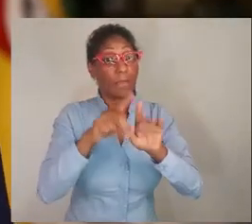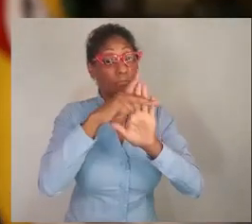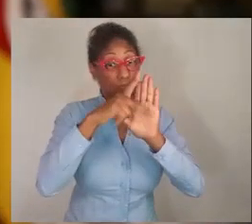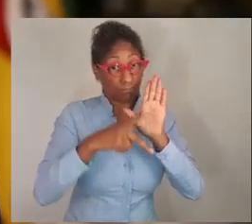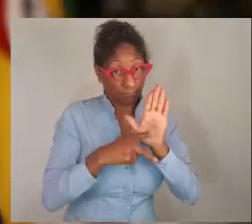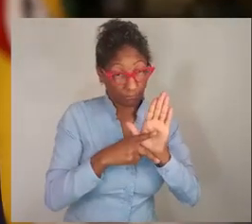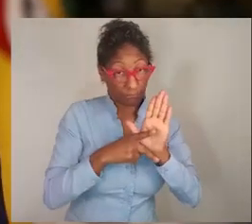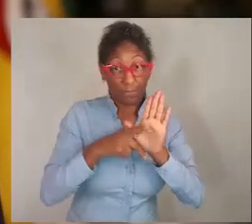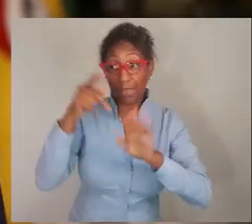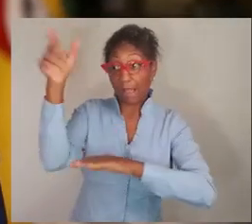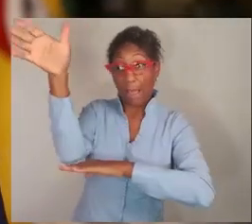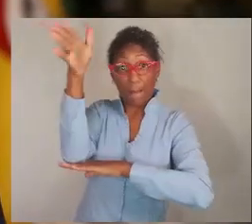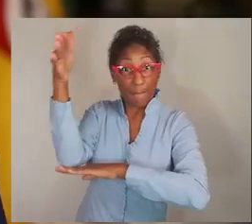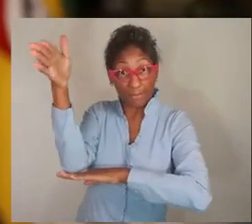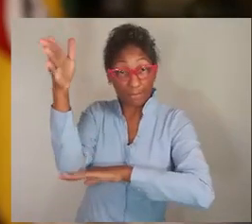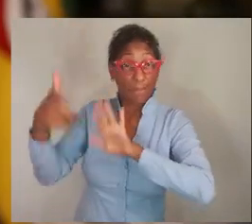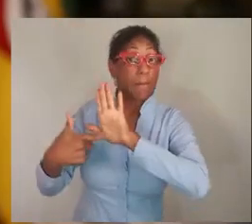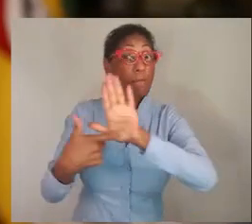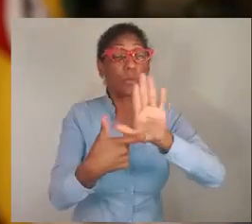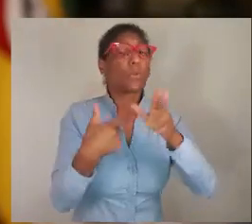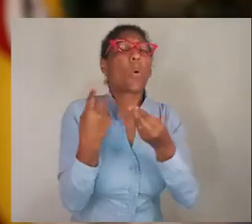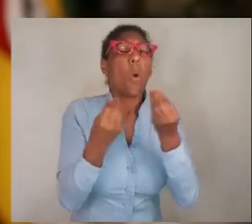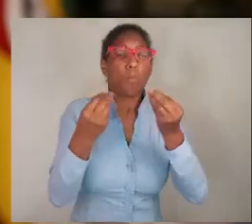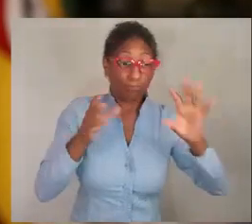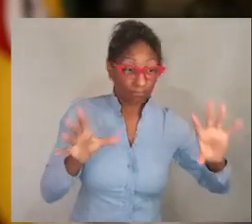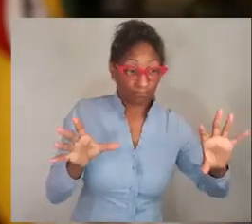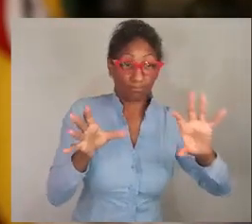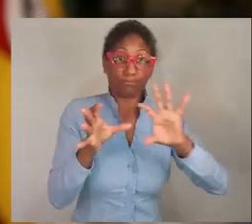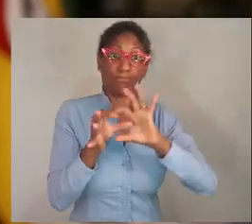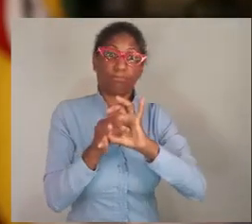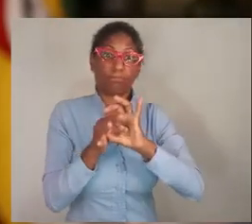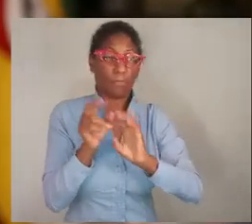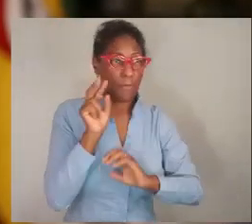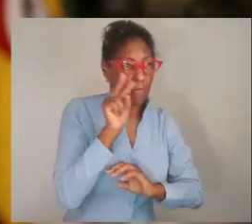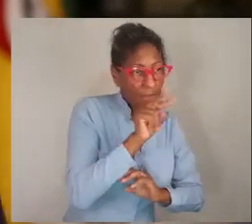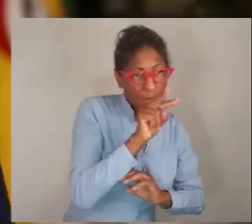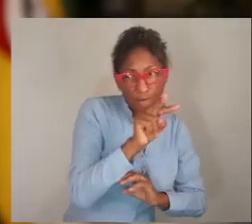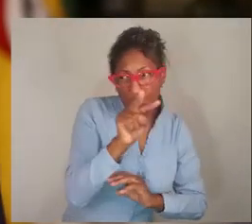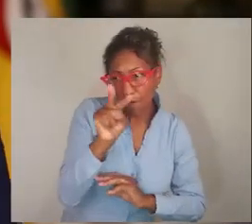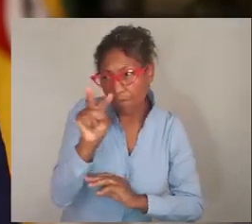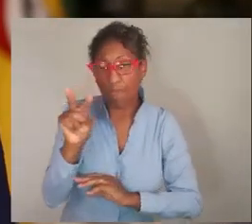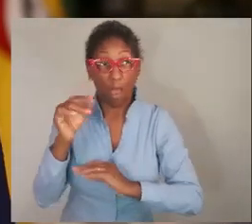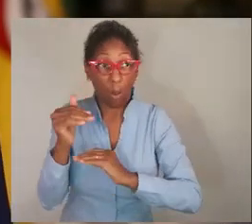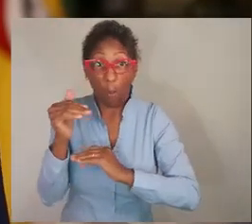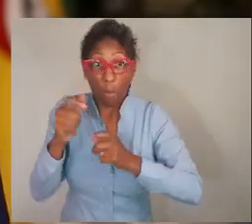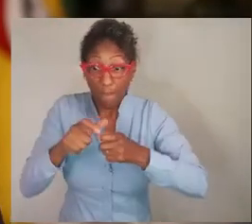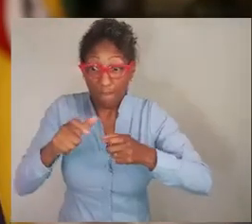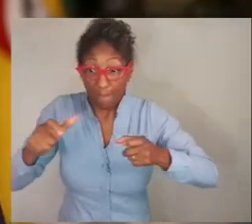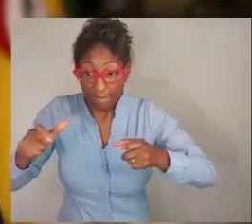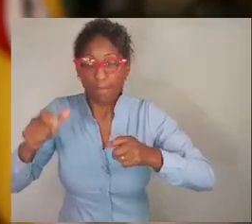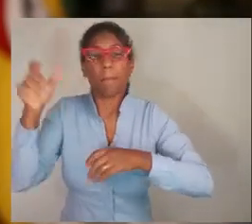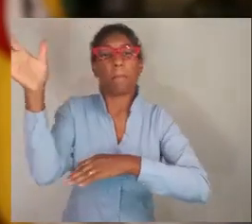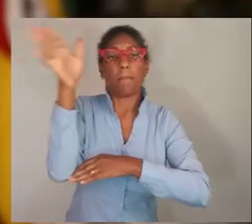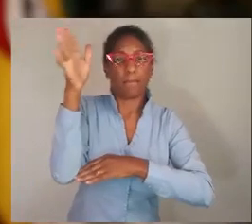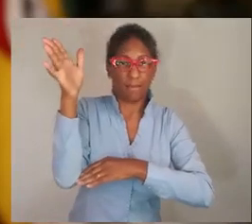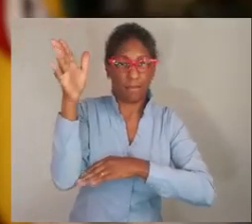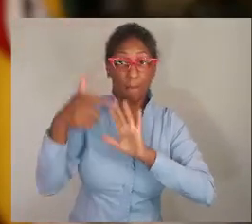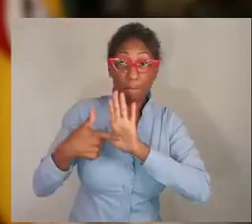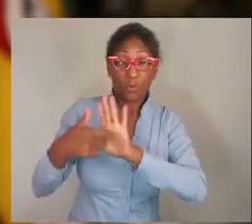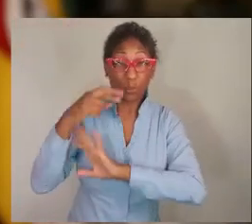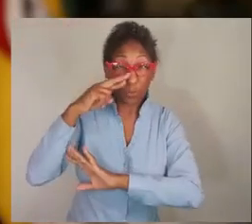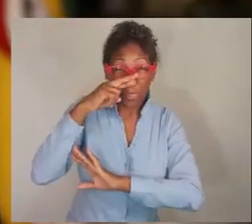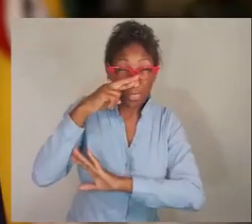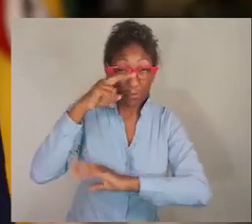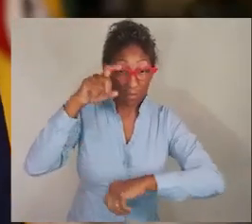O sistema de bandeiras está funcionando e totalmente conectado com a realidade. Esse sistema aponta o